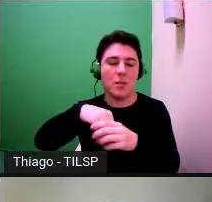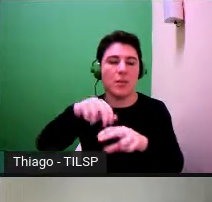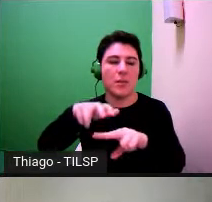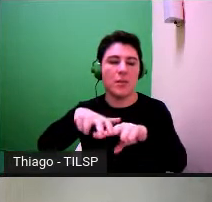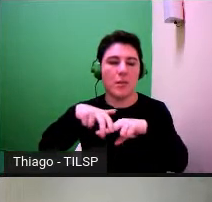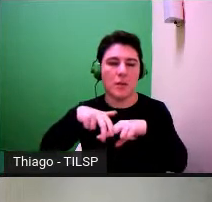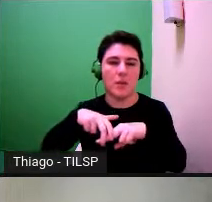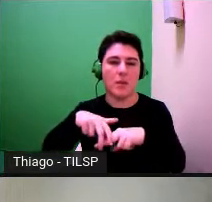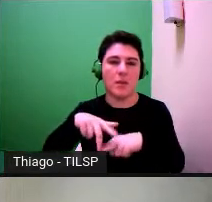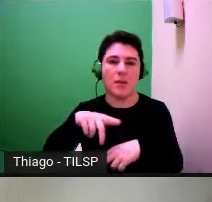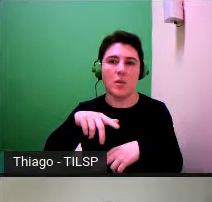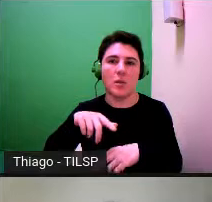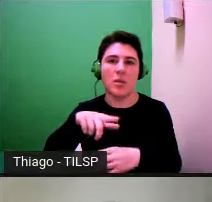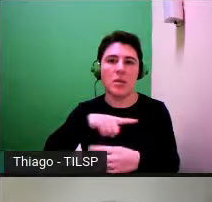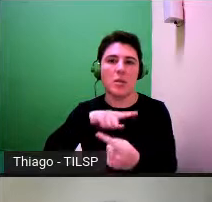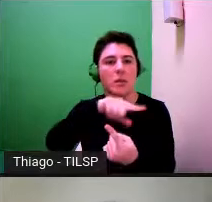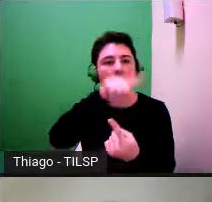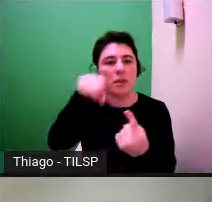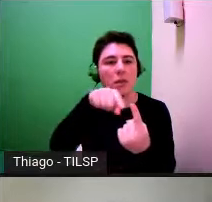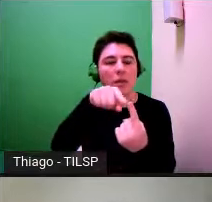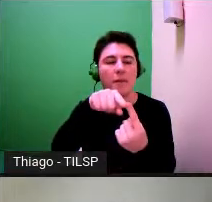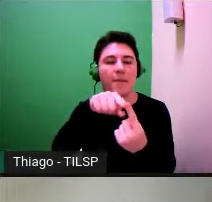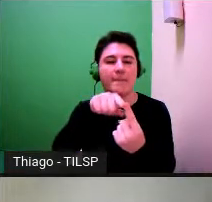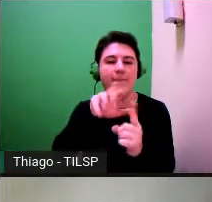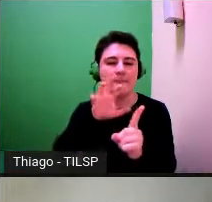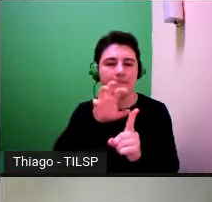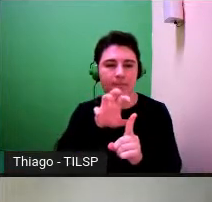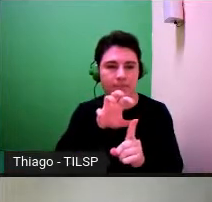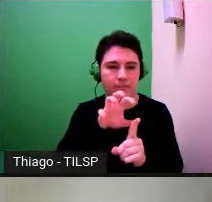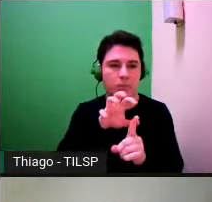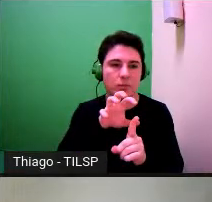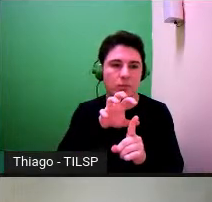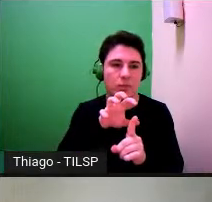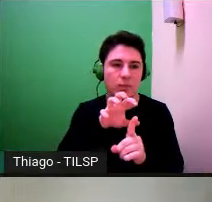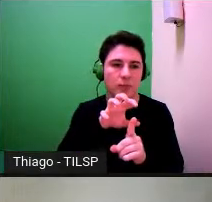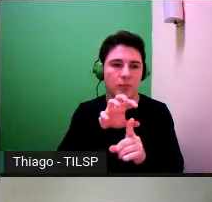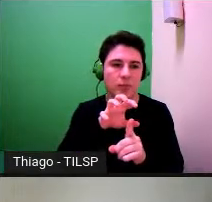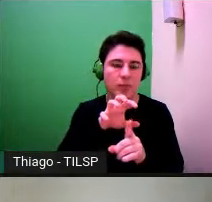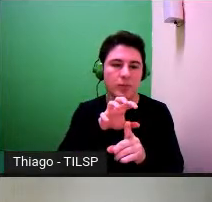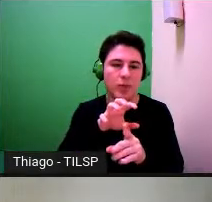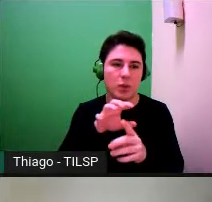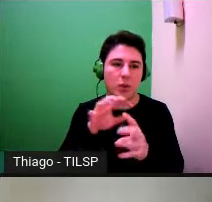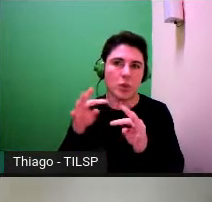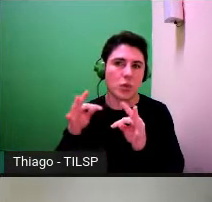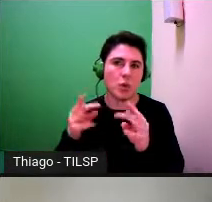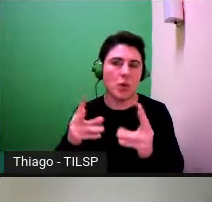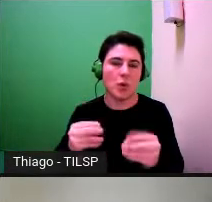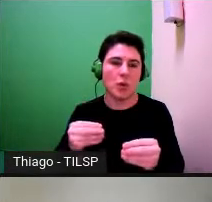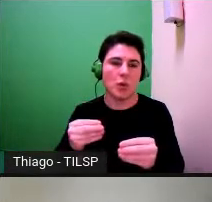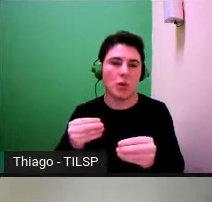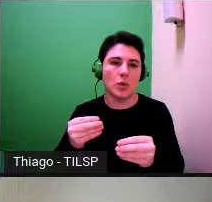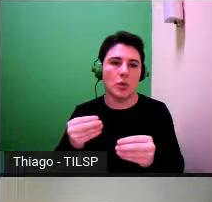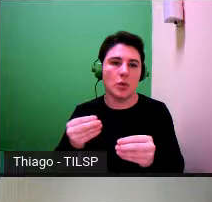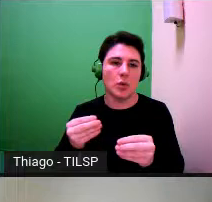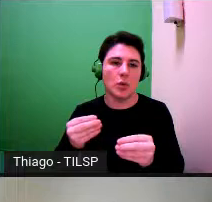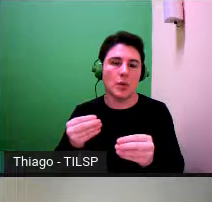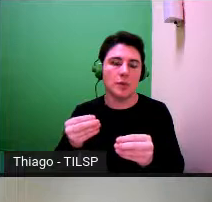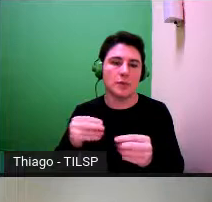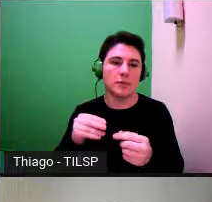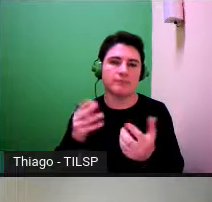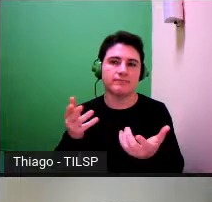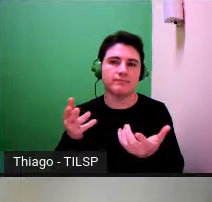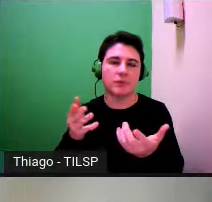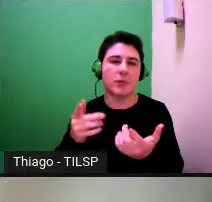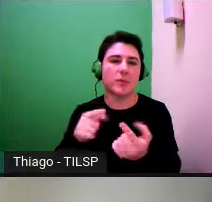intencionalidade de intervenção com todas as finalidades